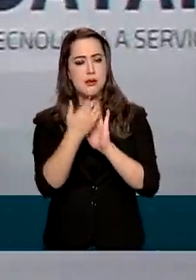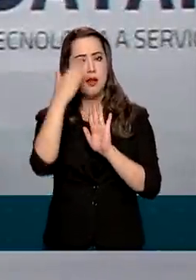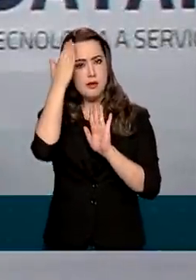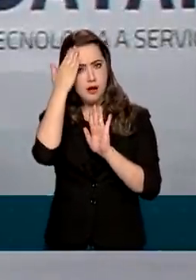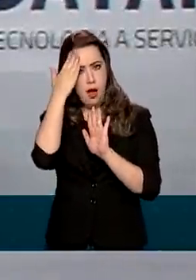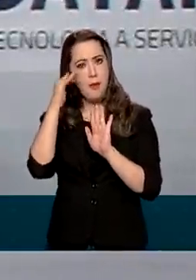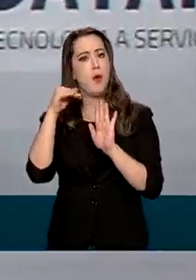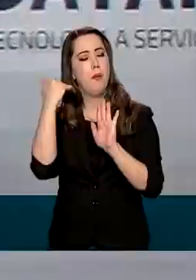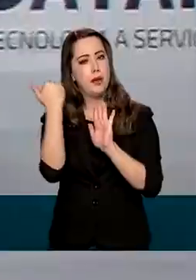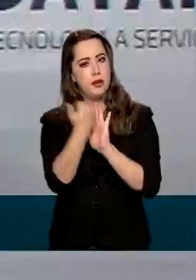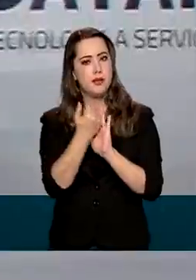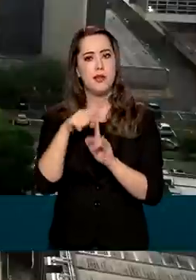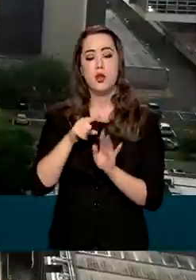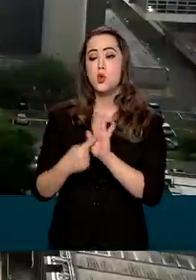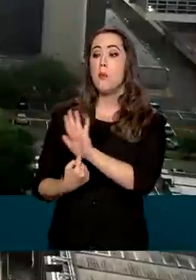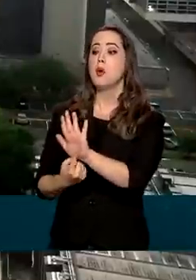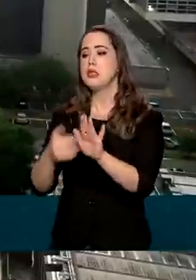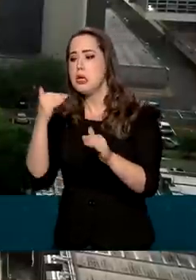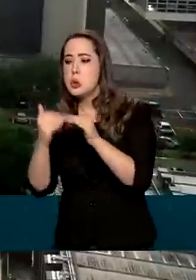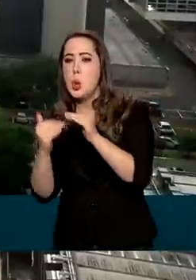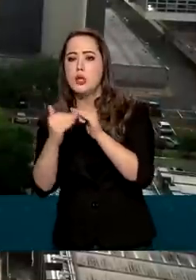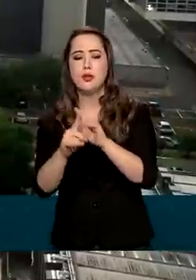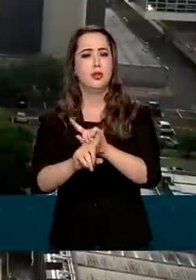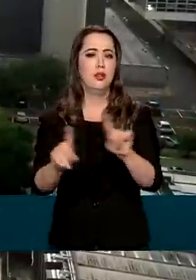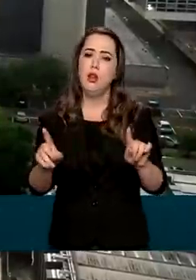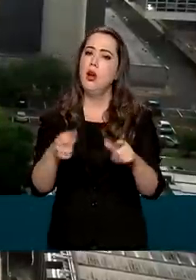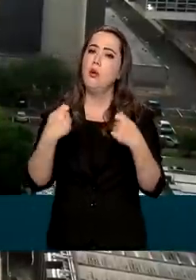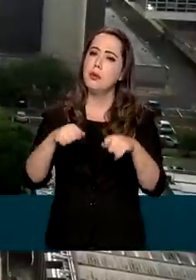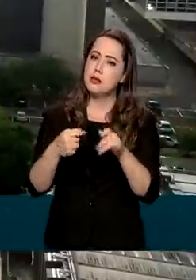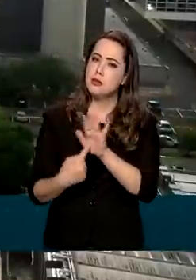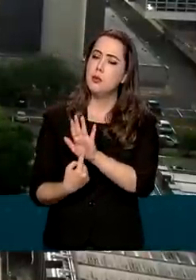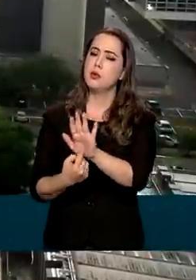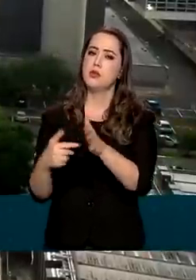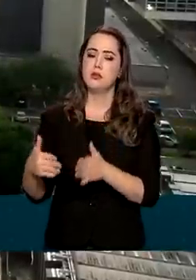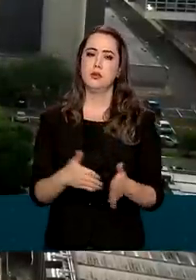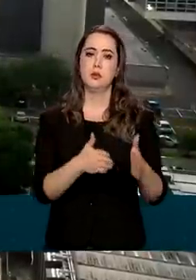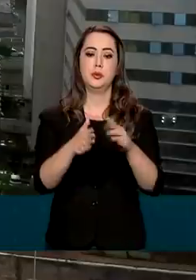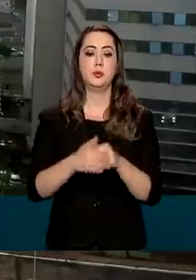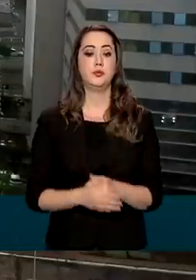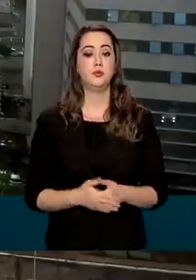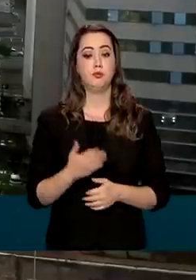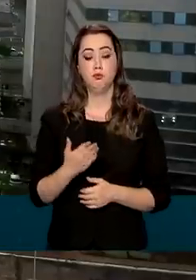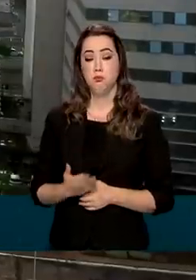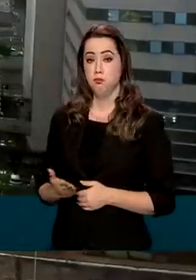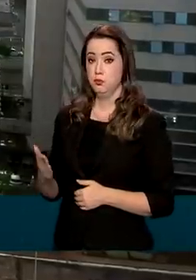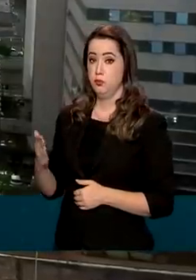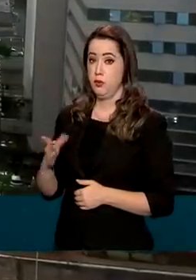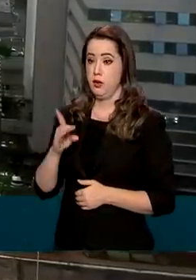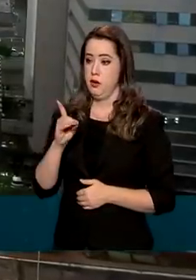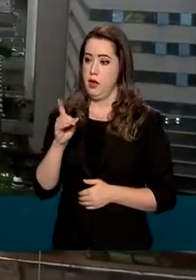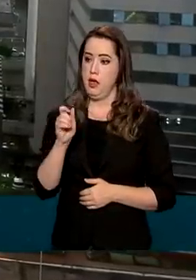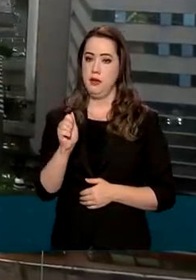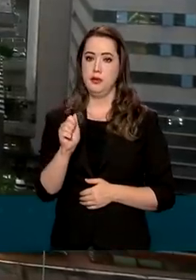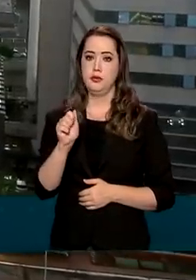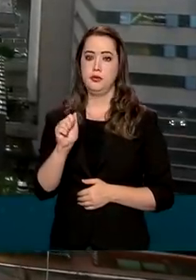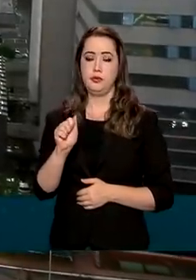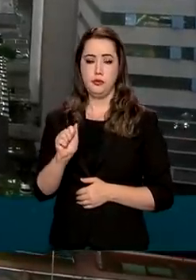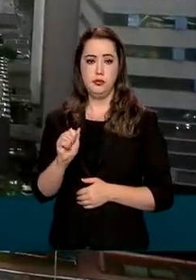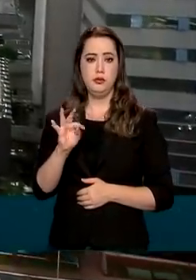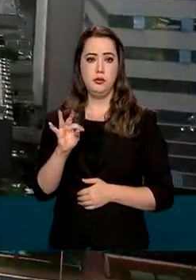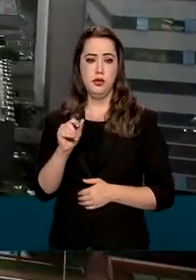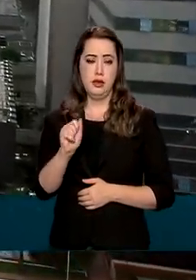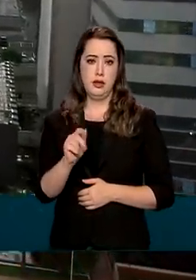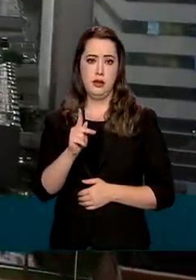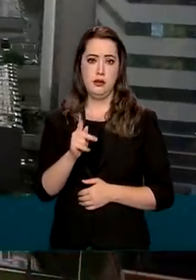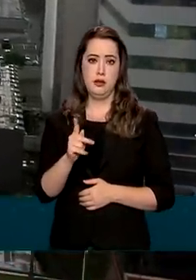apontar como não deveria ser feita. Só no ano passado, a Data Preve, empresa pública que fornece soluções tecnológicas para execução de